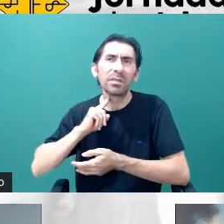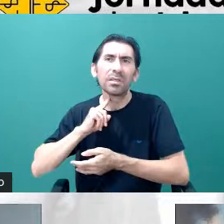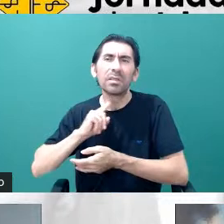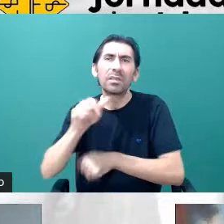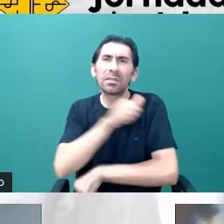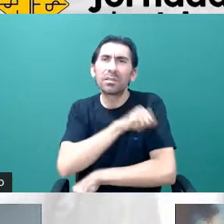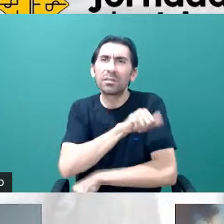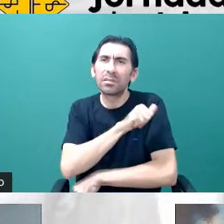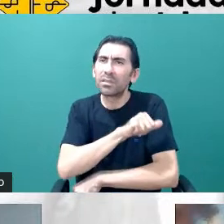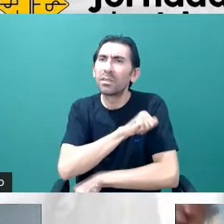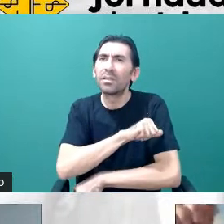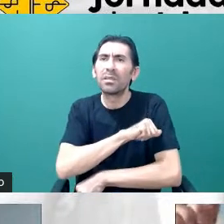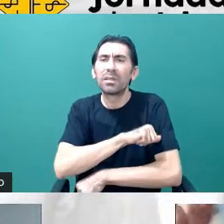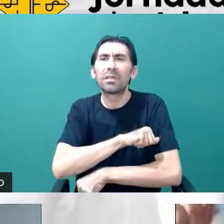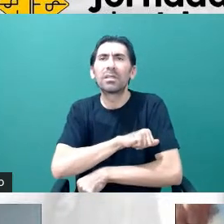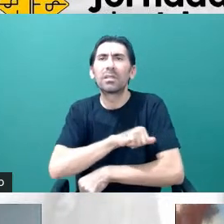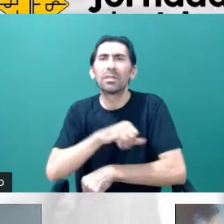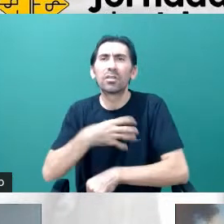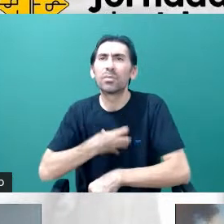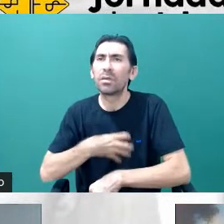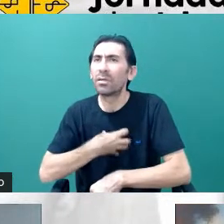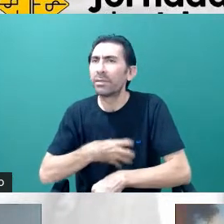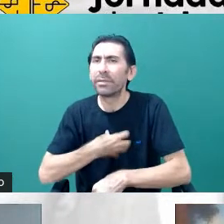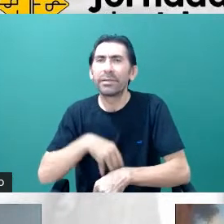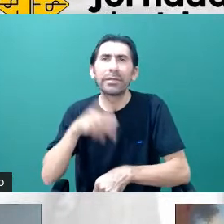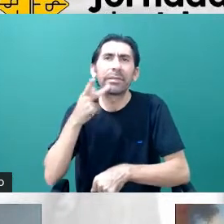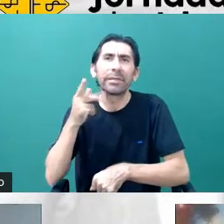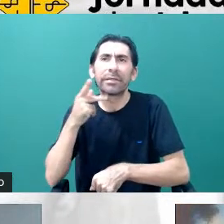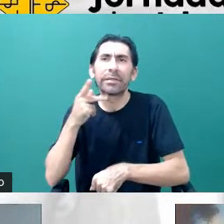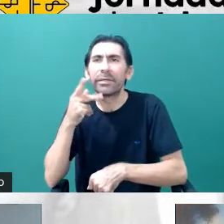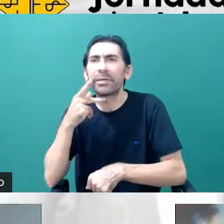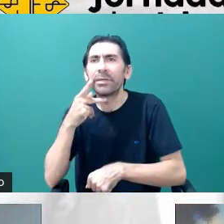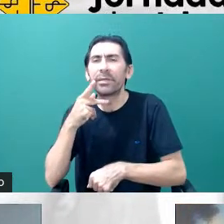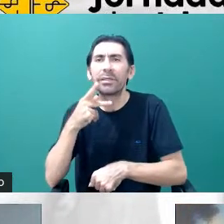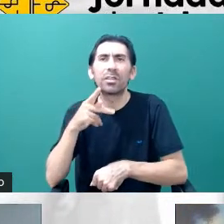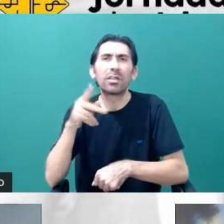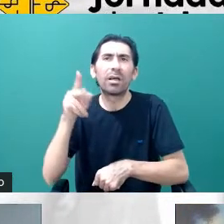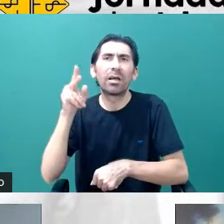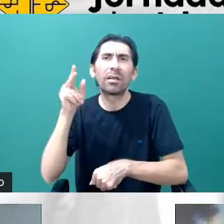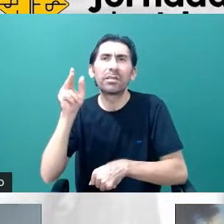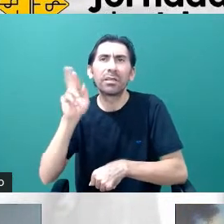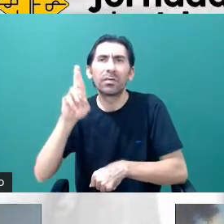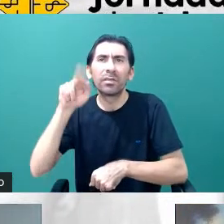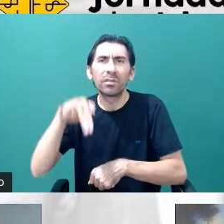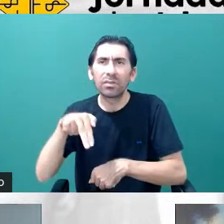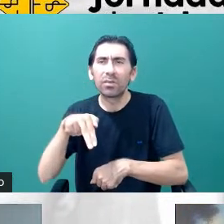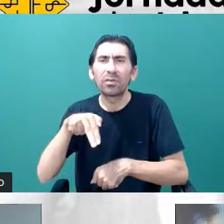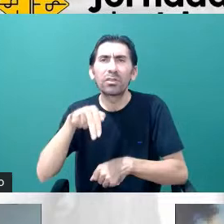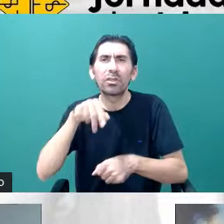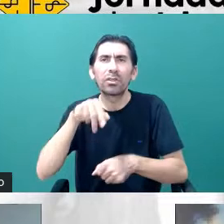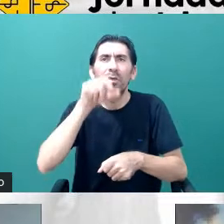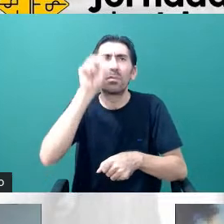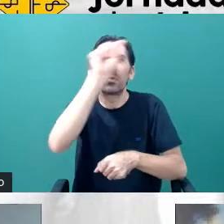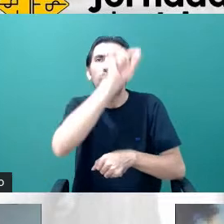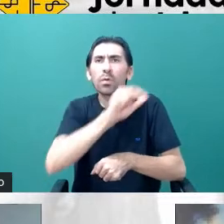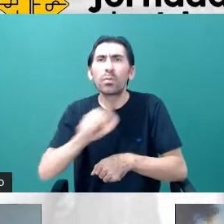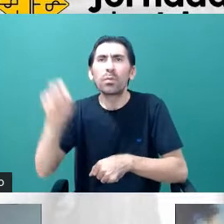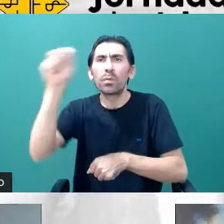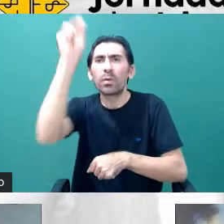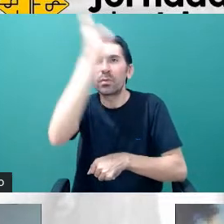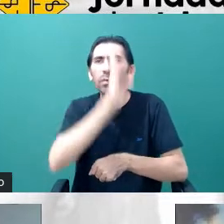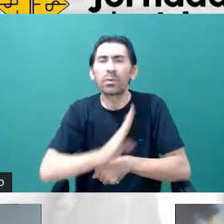Rio de Janeiro, Bahia, Ceará, Rio Grande do Norte. Em todos os lugares, vocês vão encontrar